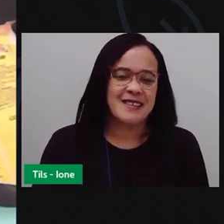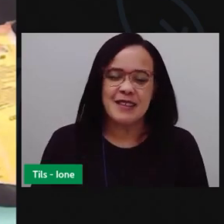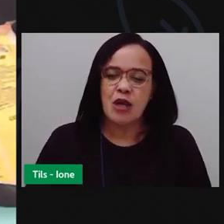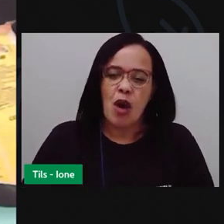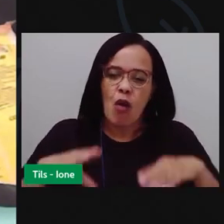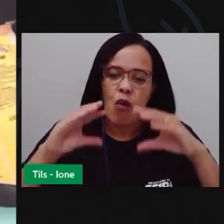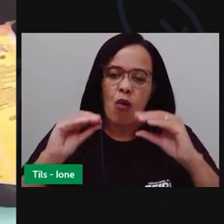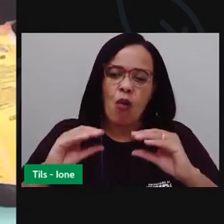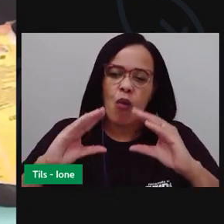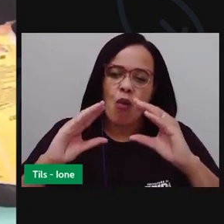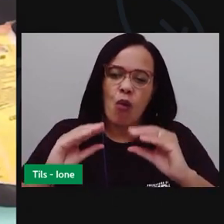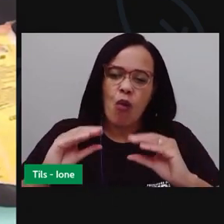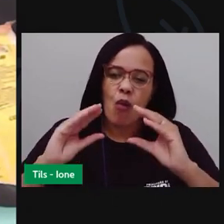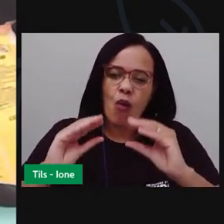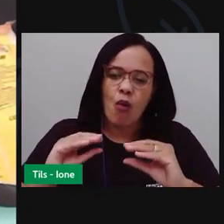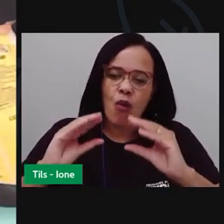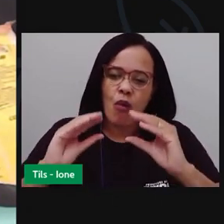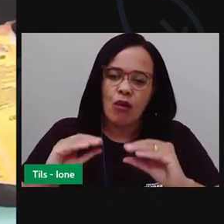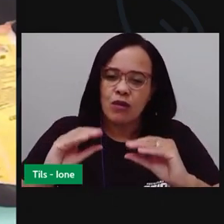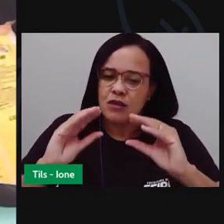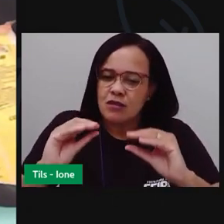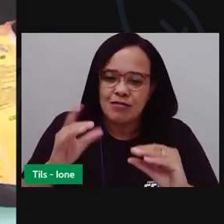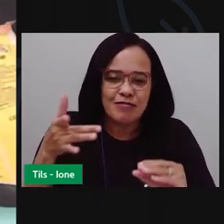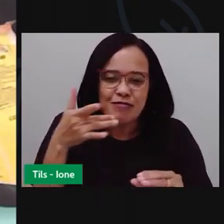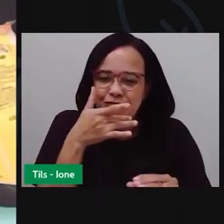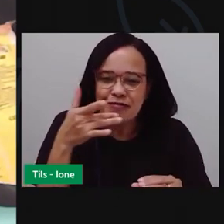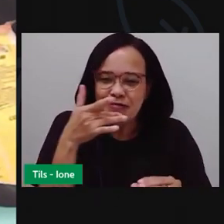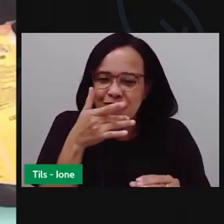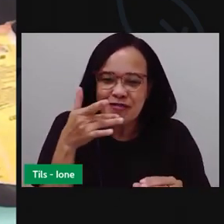macio, super fofinho.